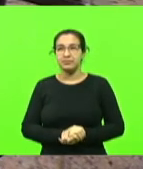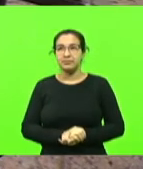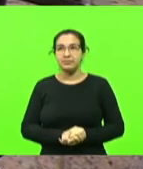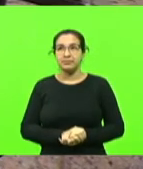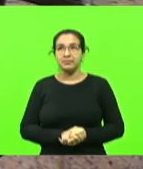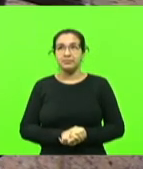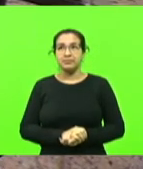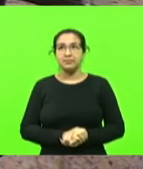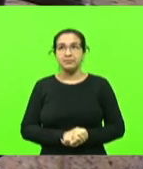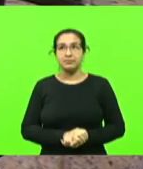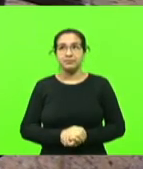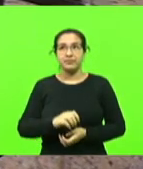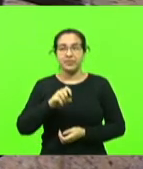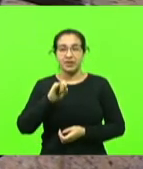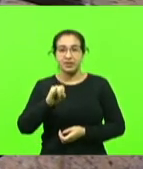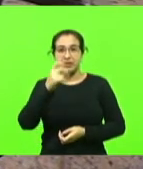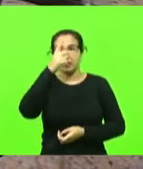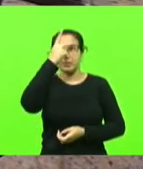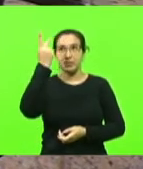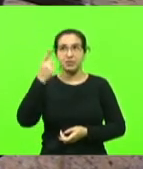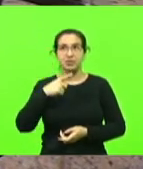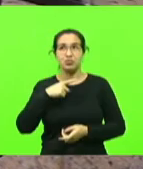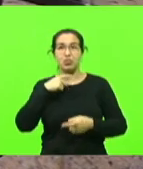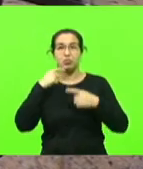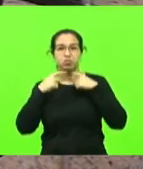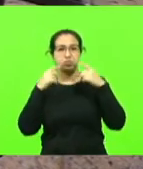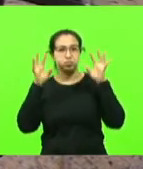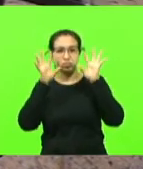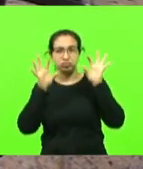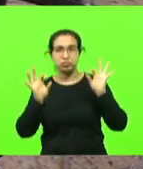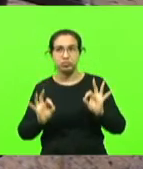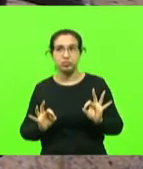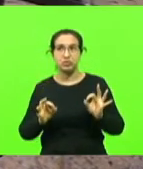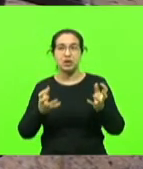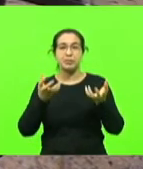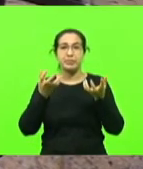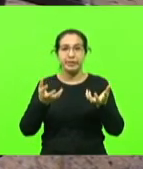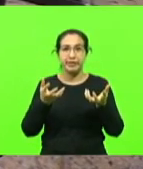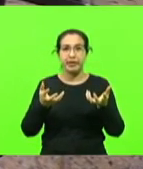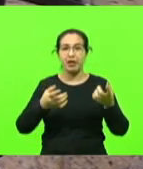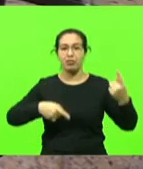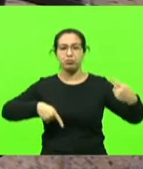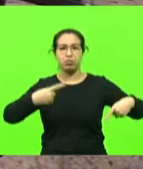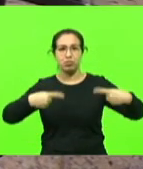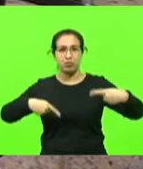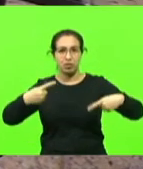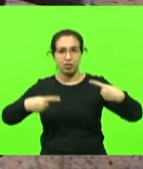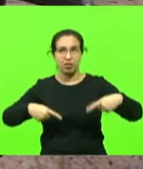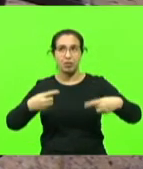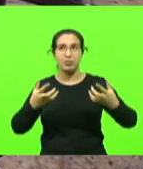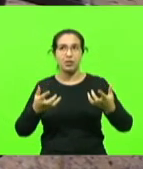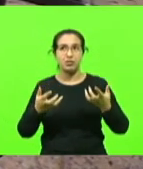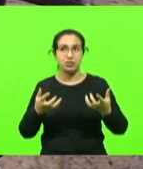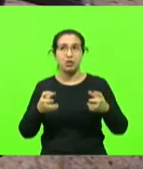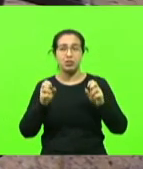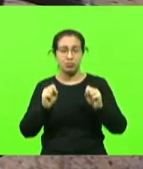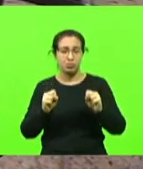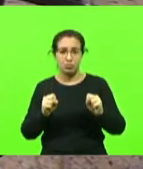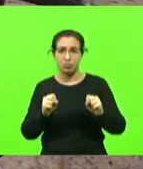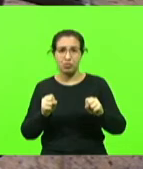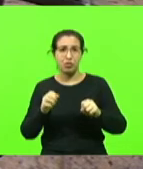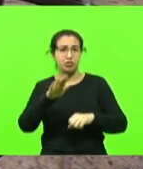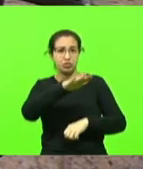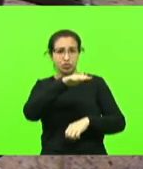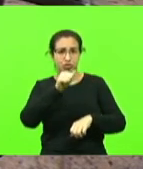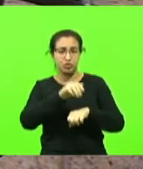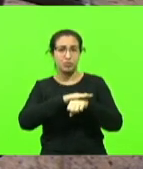tá, se alguém tem dúvida, se alguém que está nos ouvindo aqui quiser promover um debate, eu levo autoridades que entendem